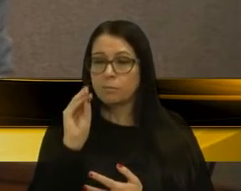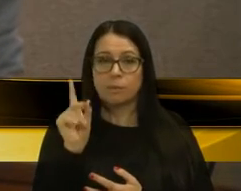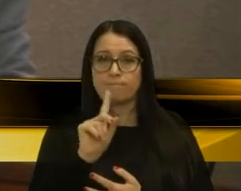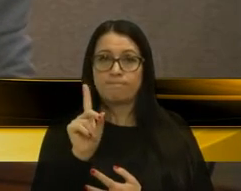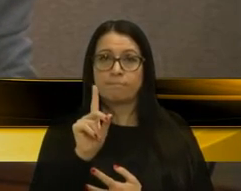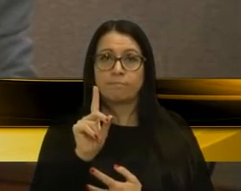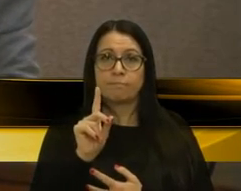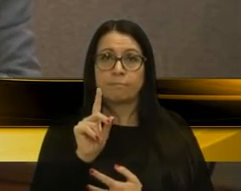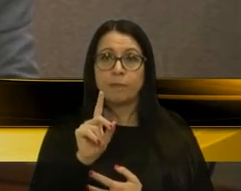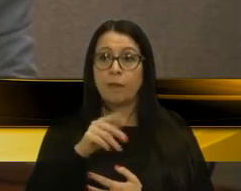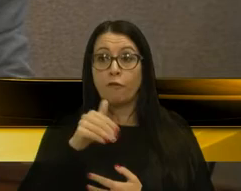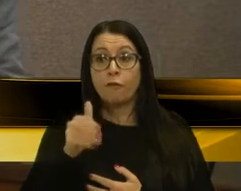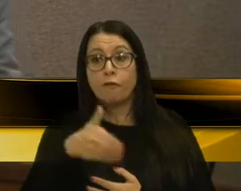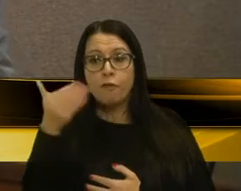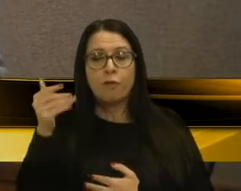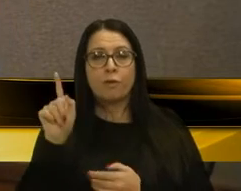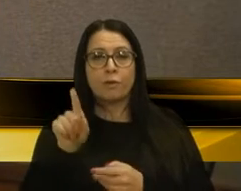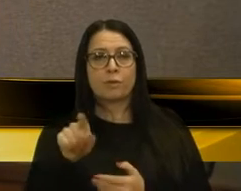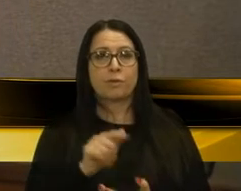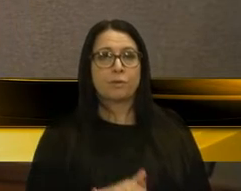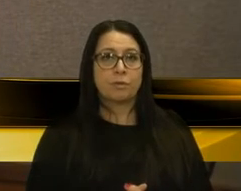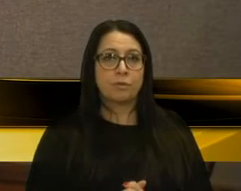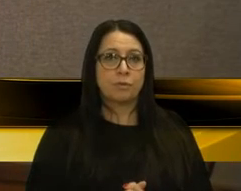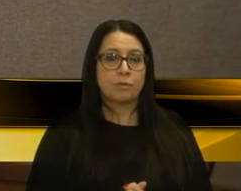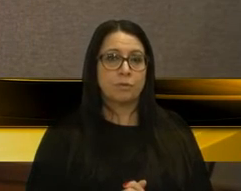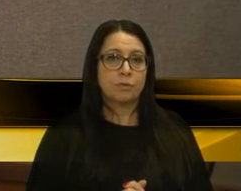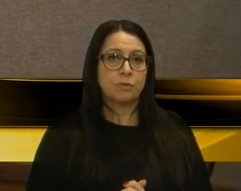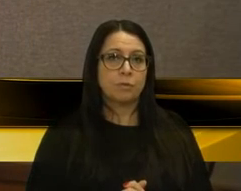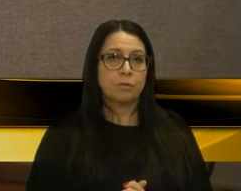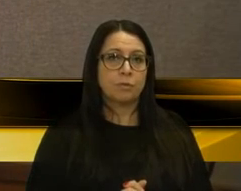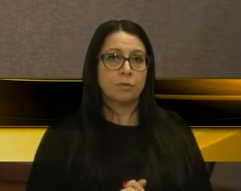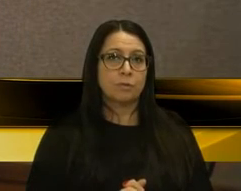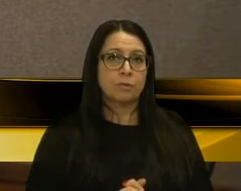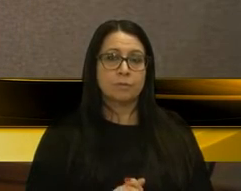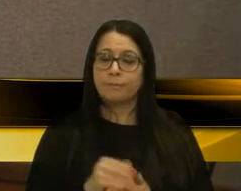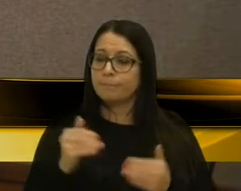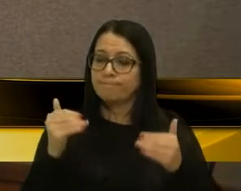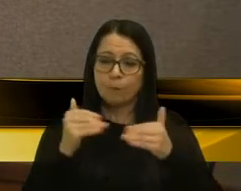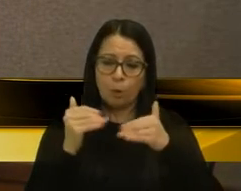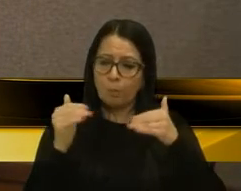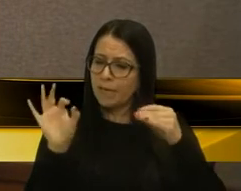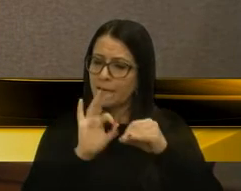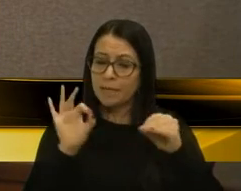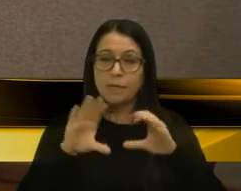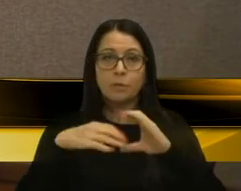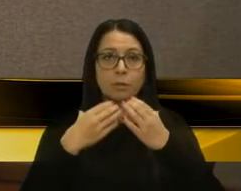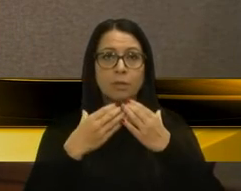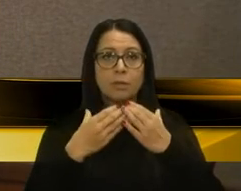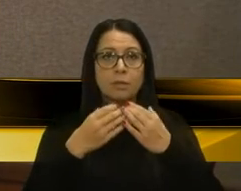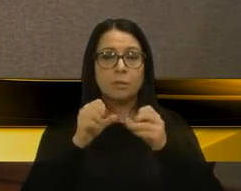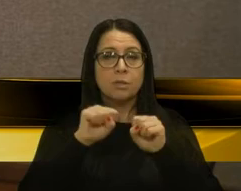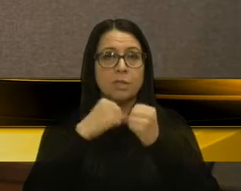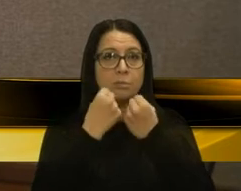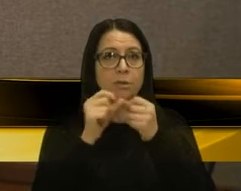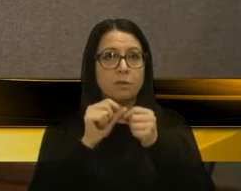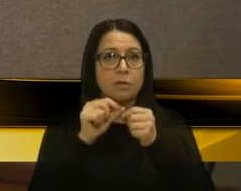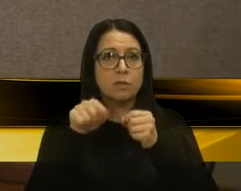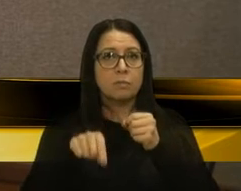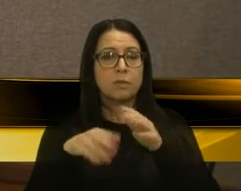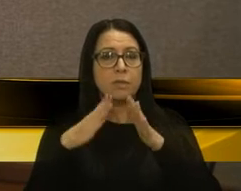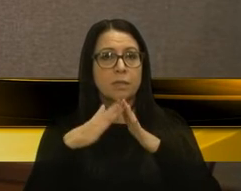de sintonia com a comunidade, é o seminário promovido por esta casa, pela Sedut,